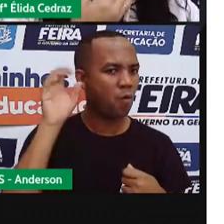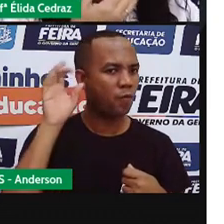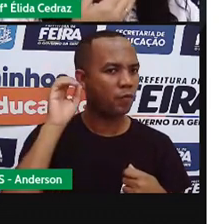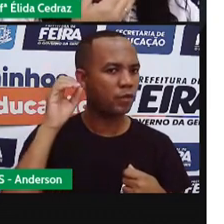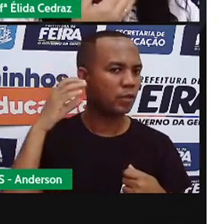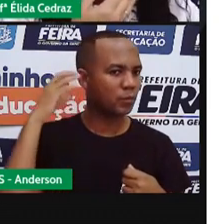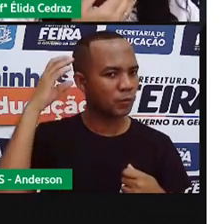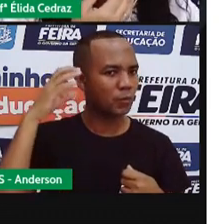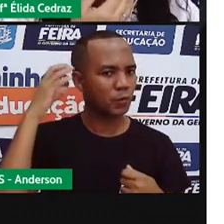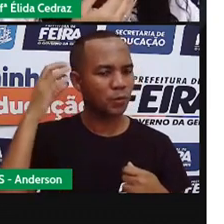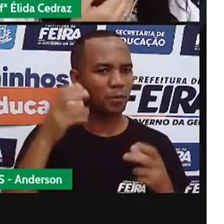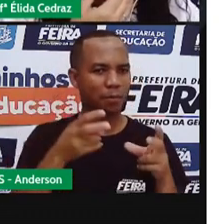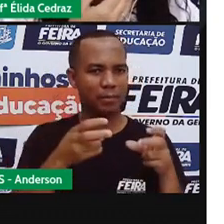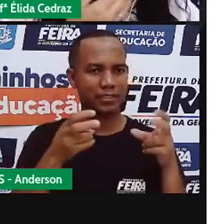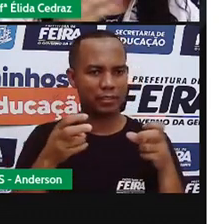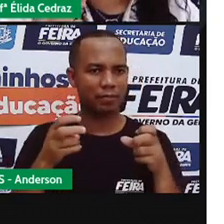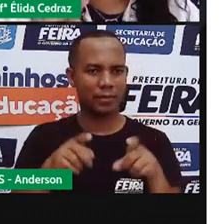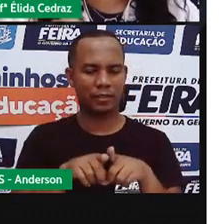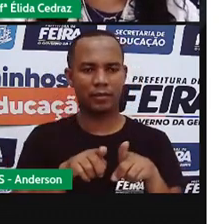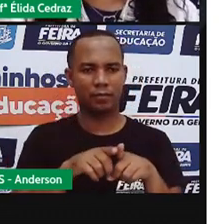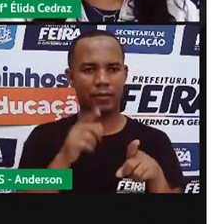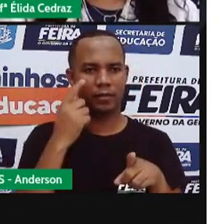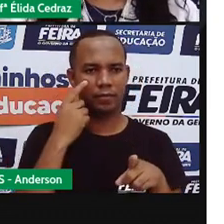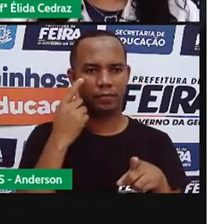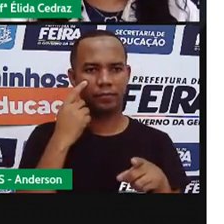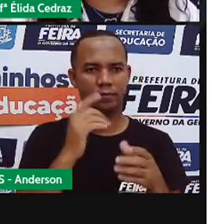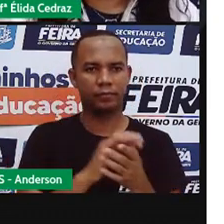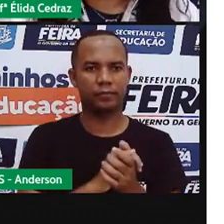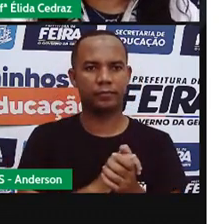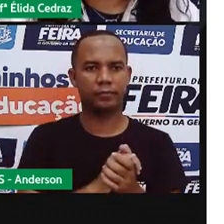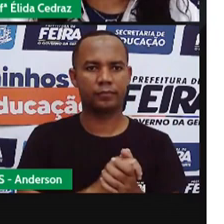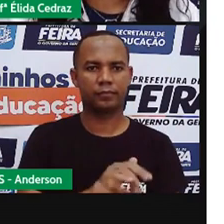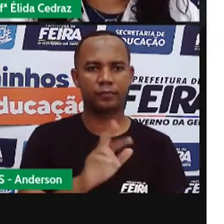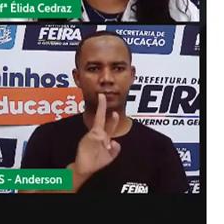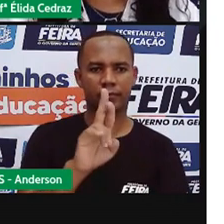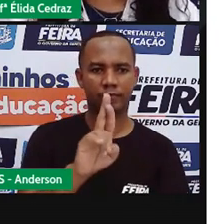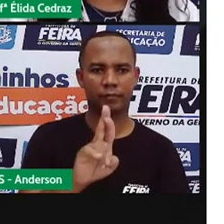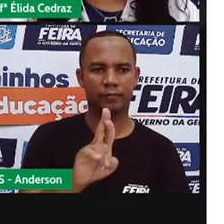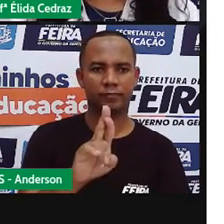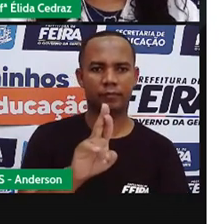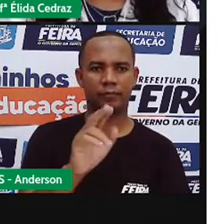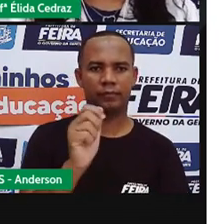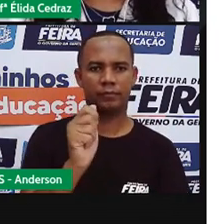perceber a pronúncia, tá bem? Vamos lá. Ratos,